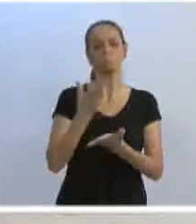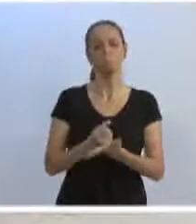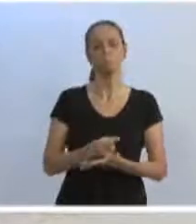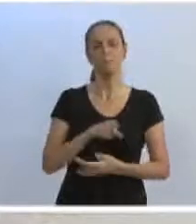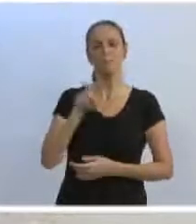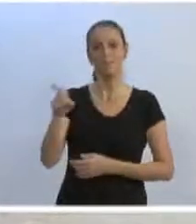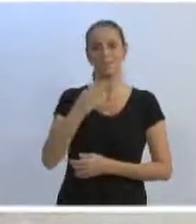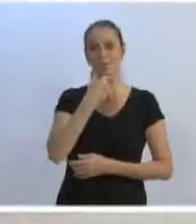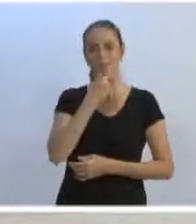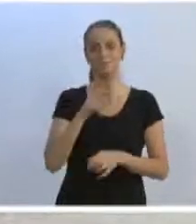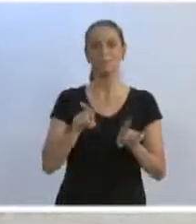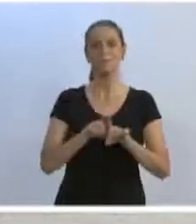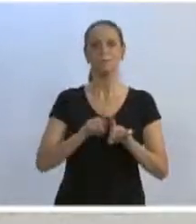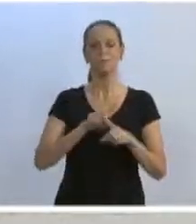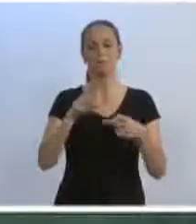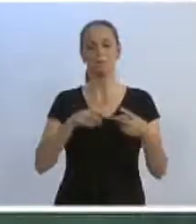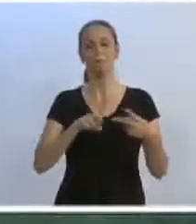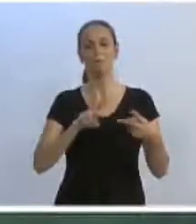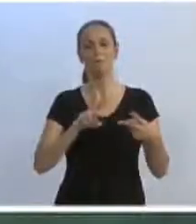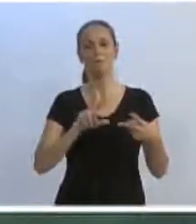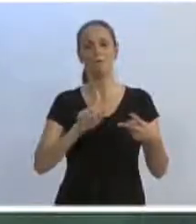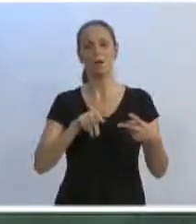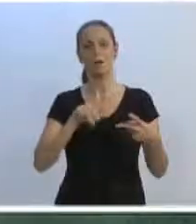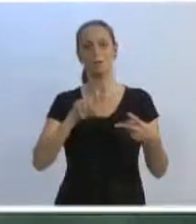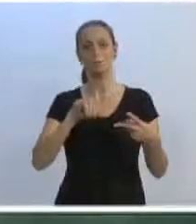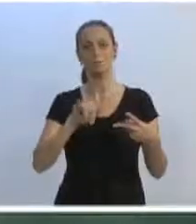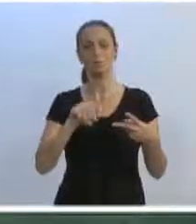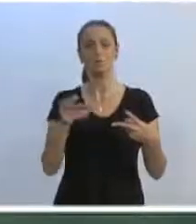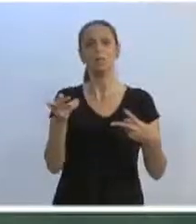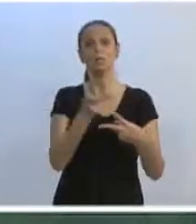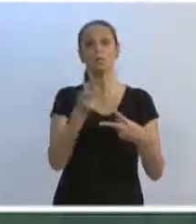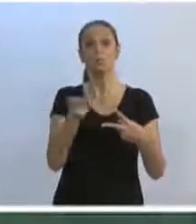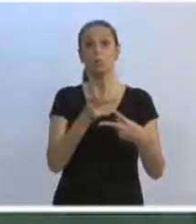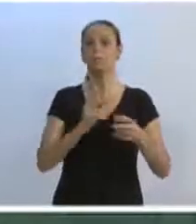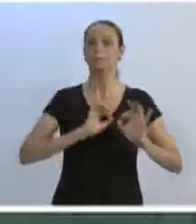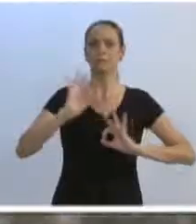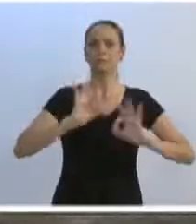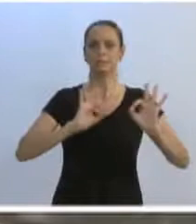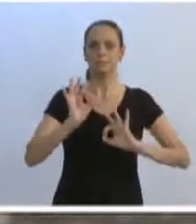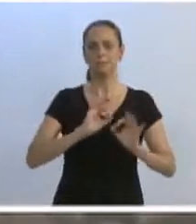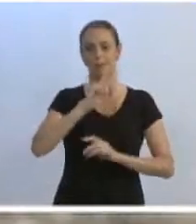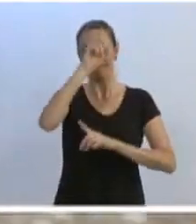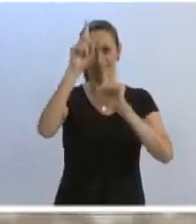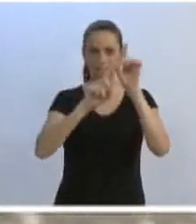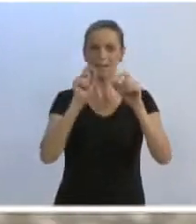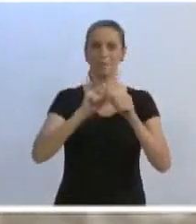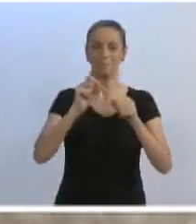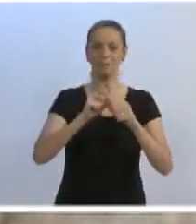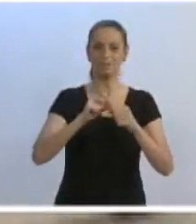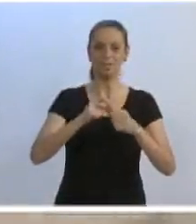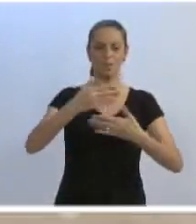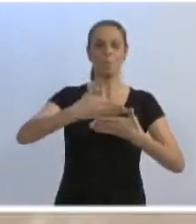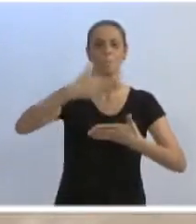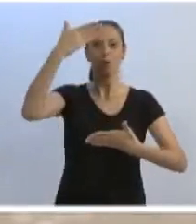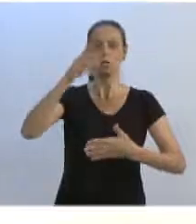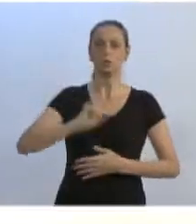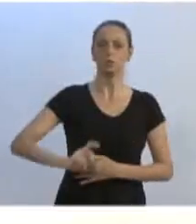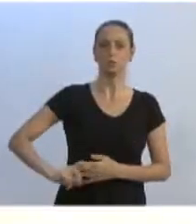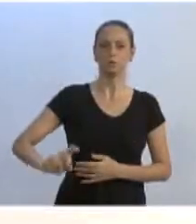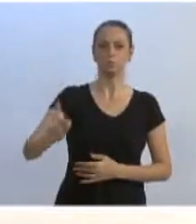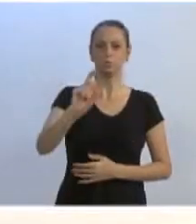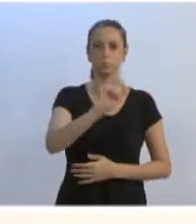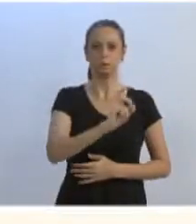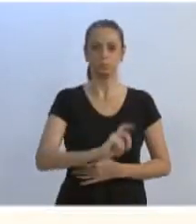Krim e Valdir Zonta Jr., que são os artistas que elaboraram esse muro ali, que fizeram essa grafitagem no muro